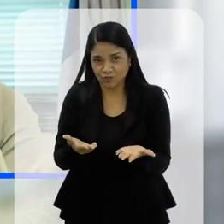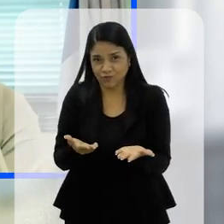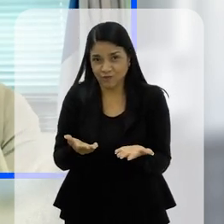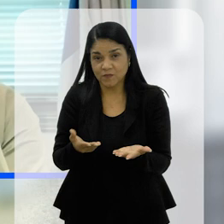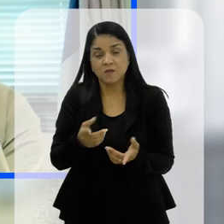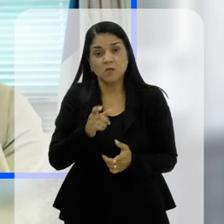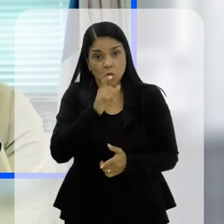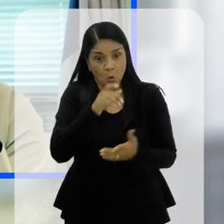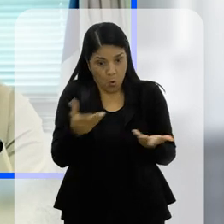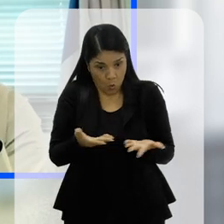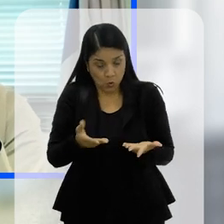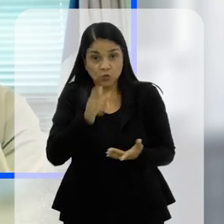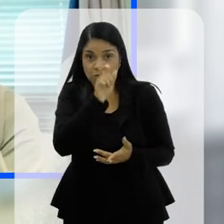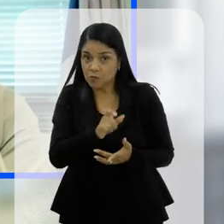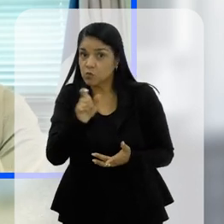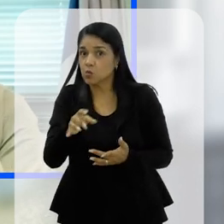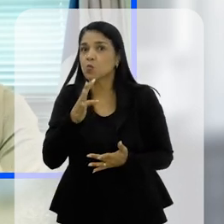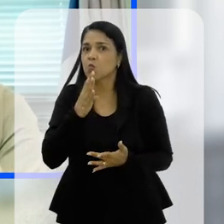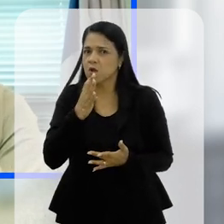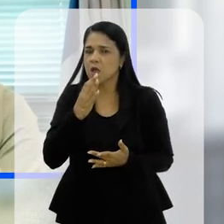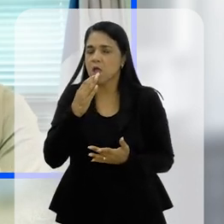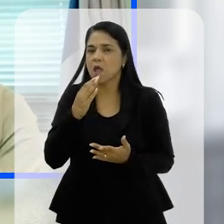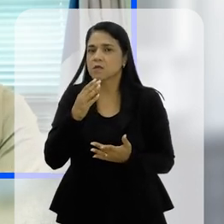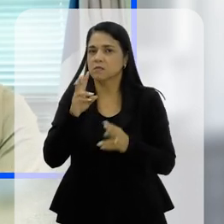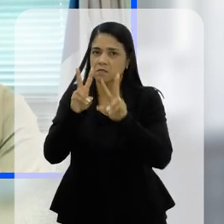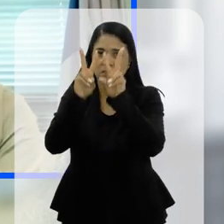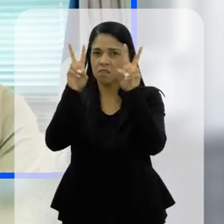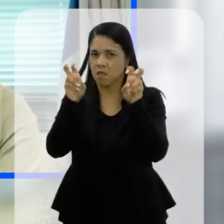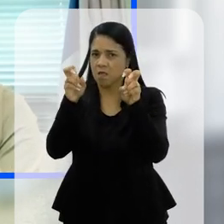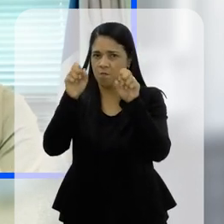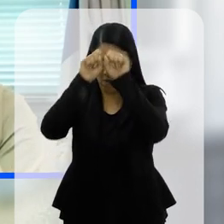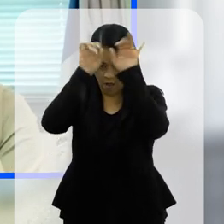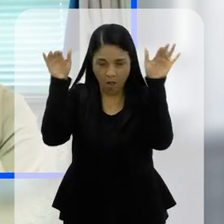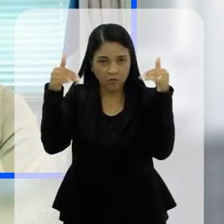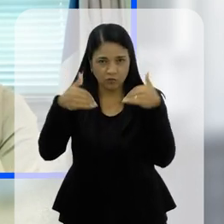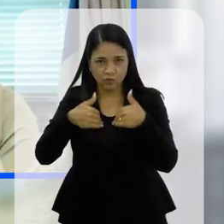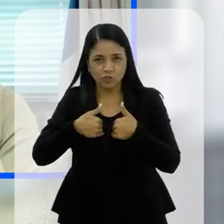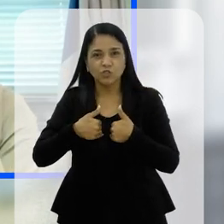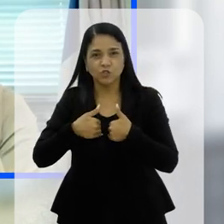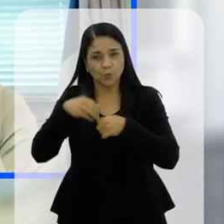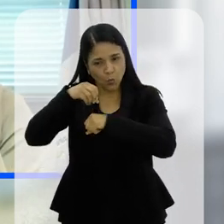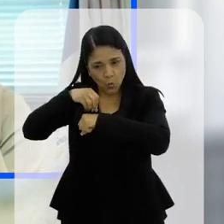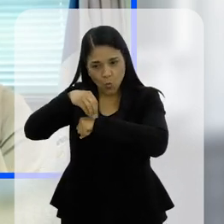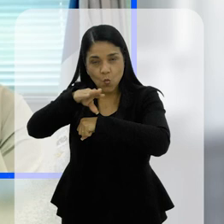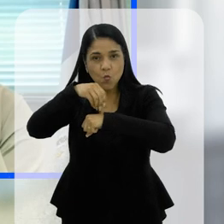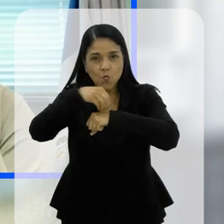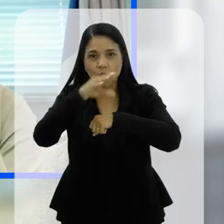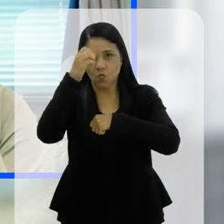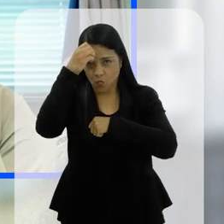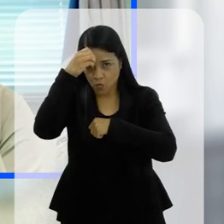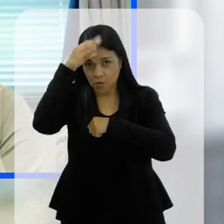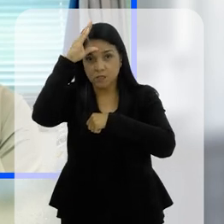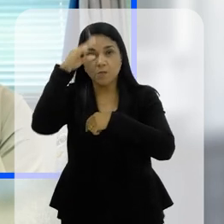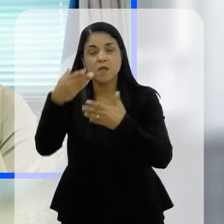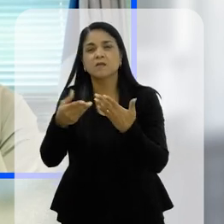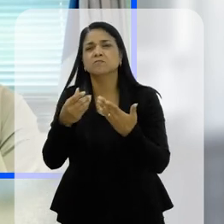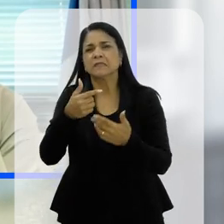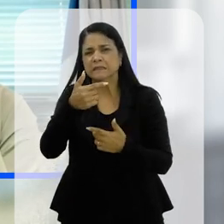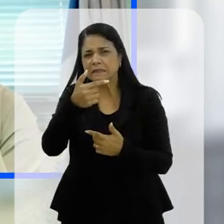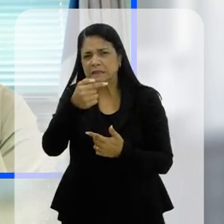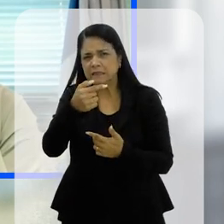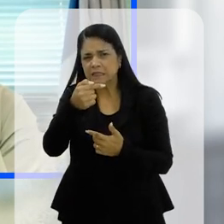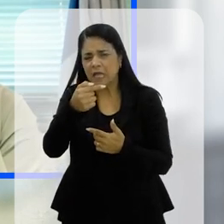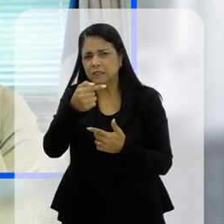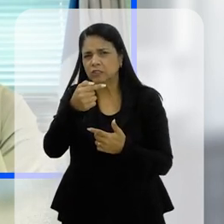novo, hoje em dia as pessoas conhecem mais sobre autismo, que bom que conhecem, né, que o conhecimento está sendo levado, mas há 17